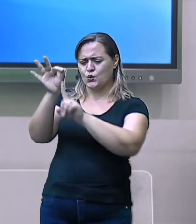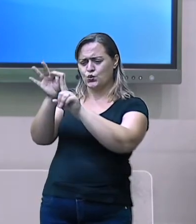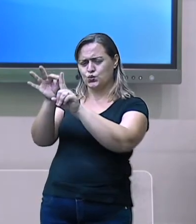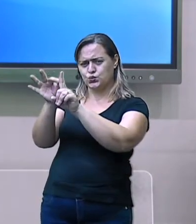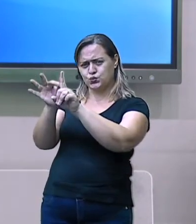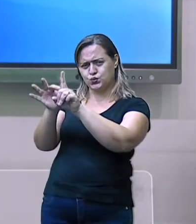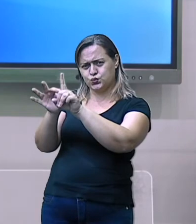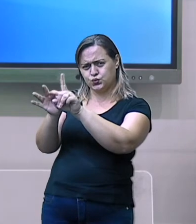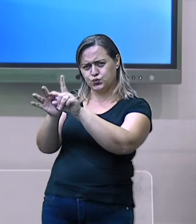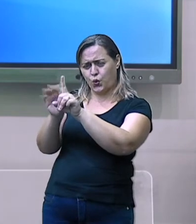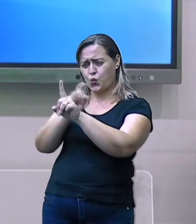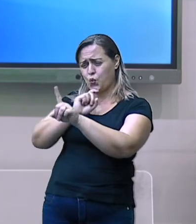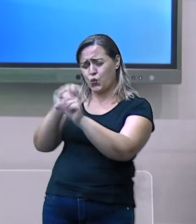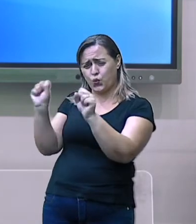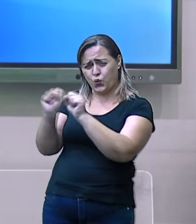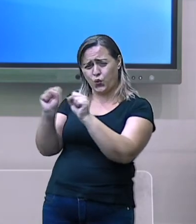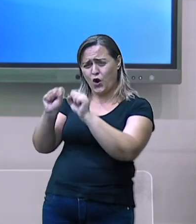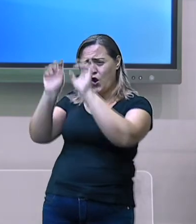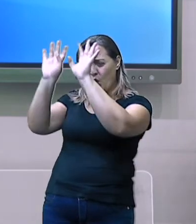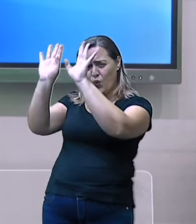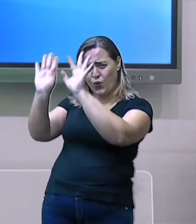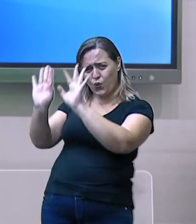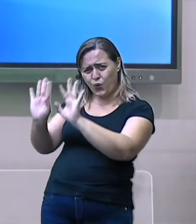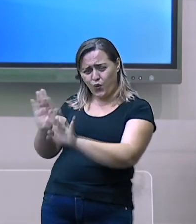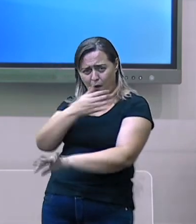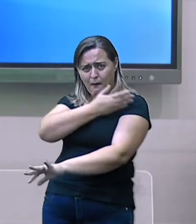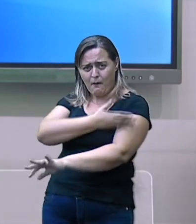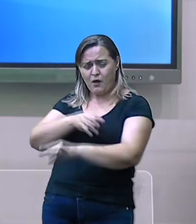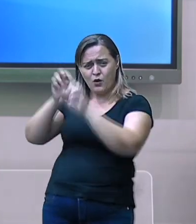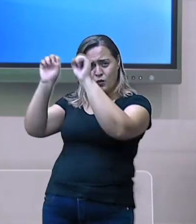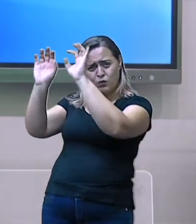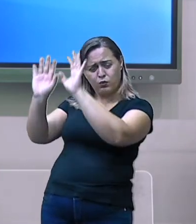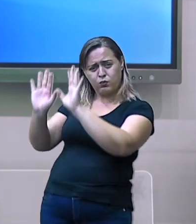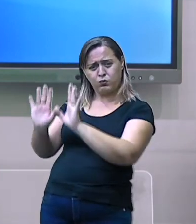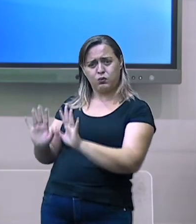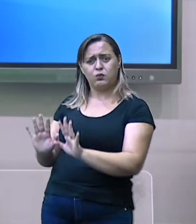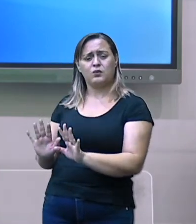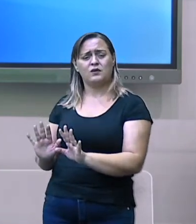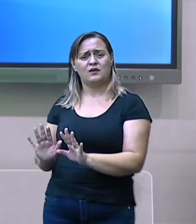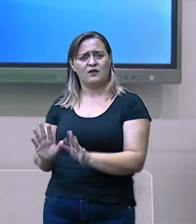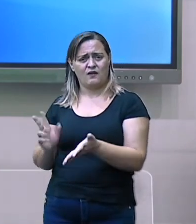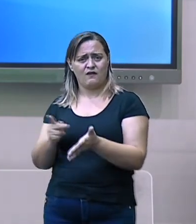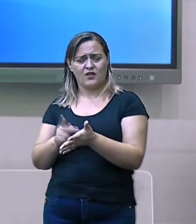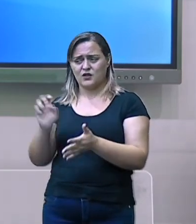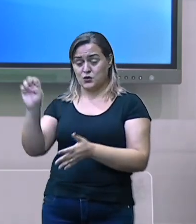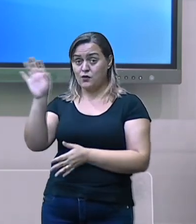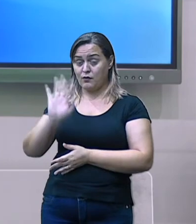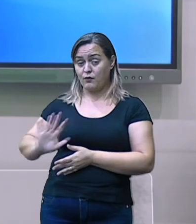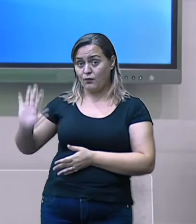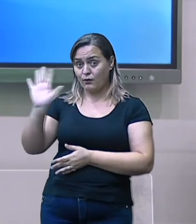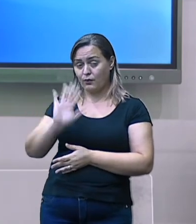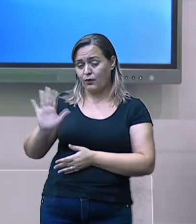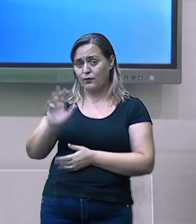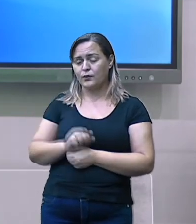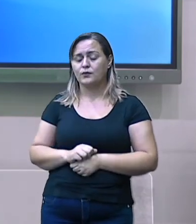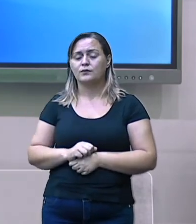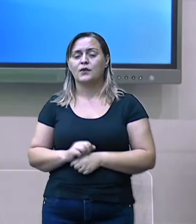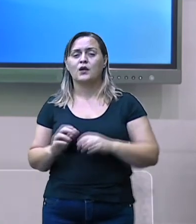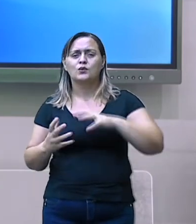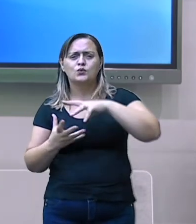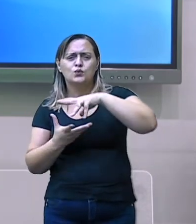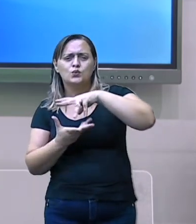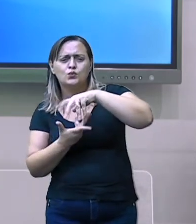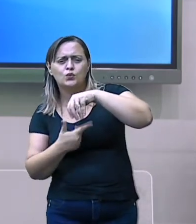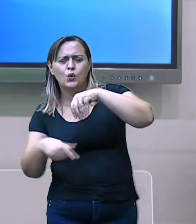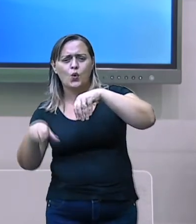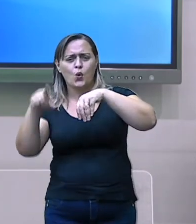nevasca muito grande, no polo, as águas do oceano, principalmente